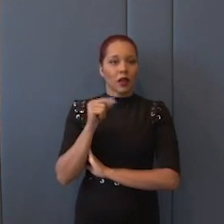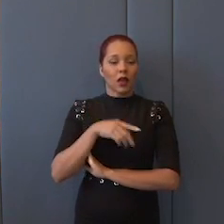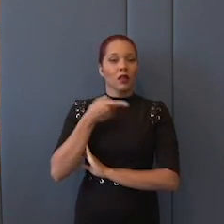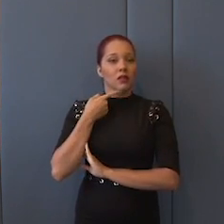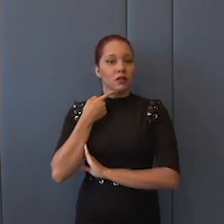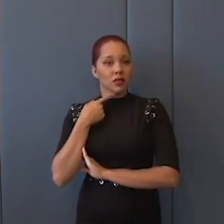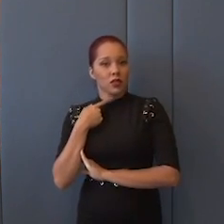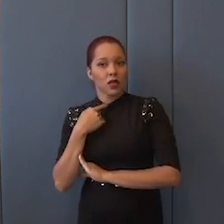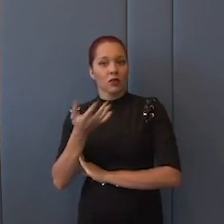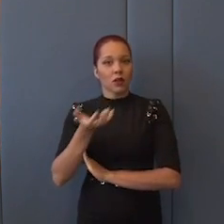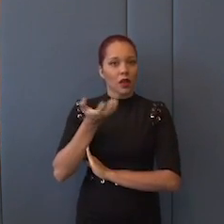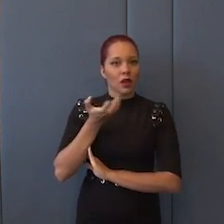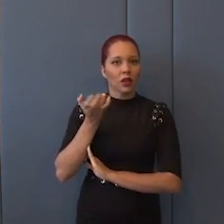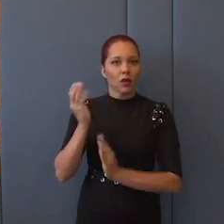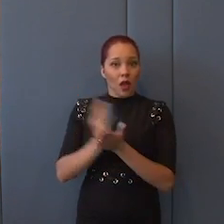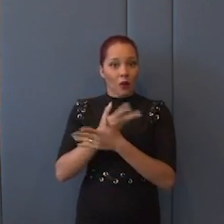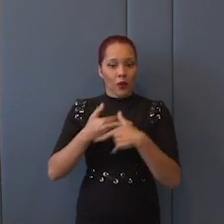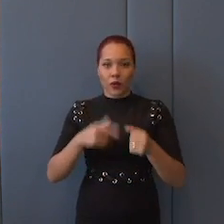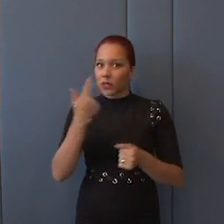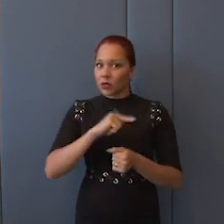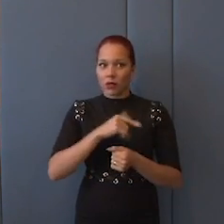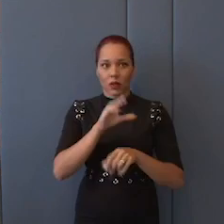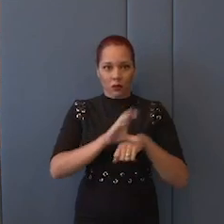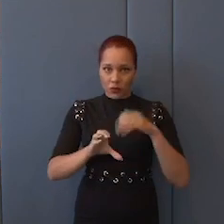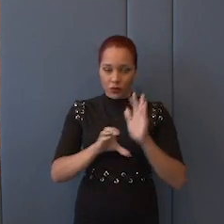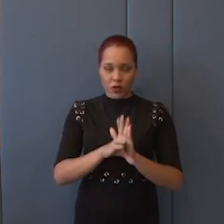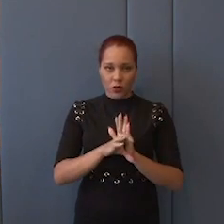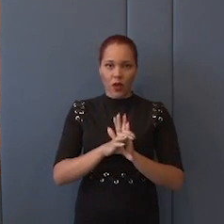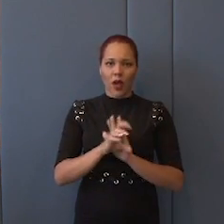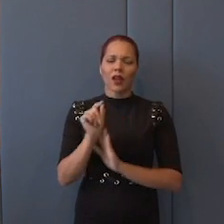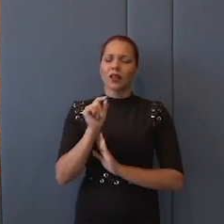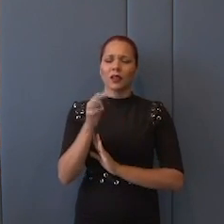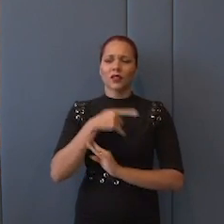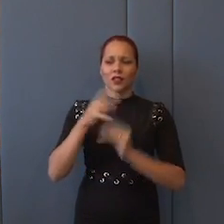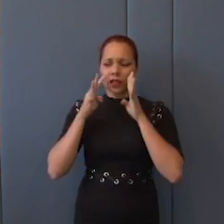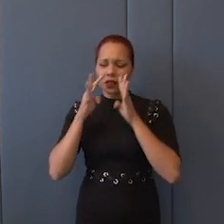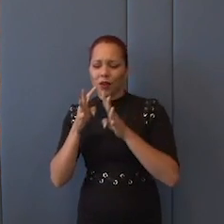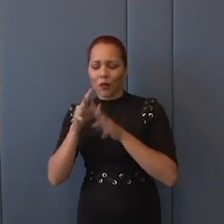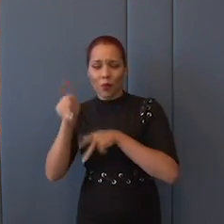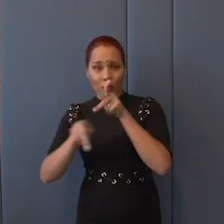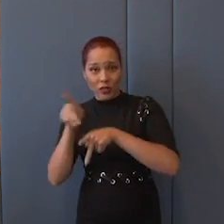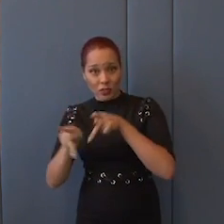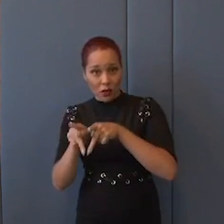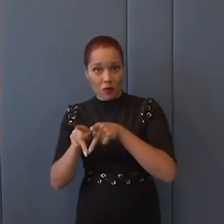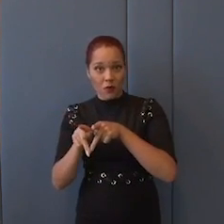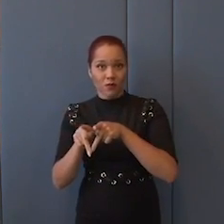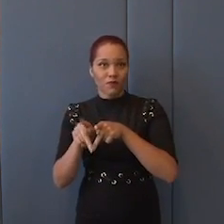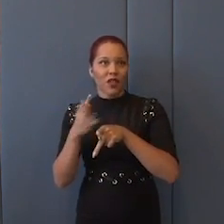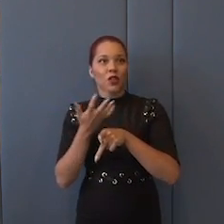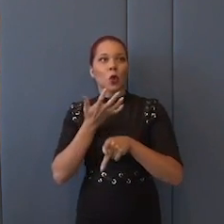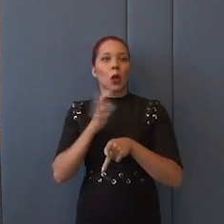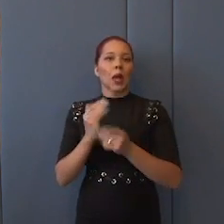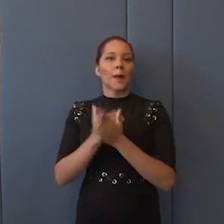desejando, aspirando, algo que não está inscrito na Constituição, a quem a gente deveria ouvir? O povo, que talvez não queira mais